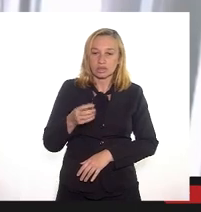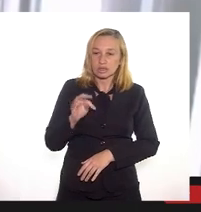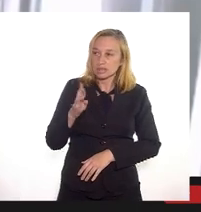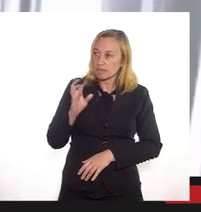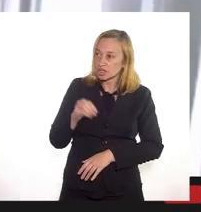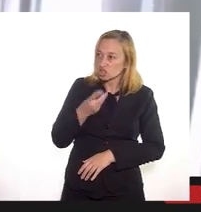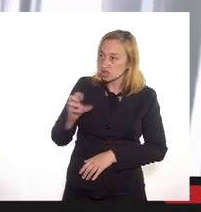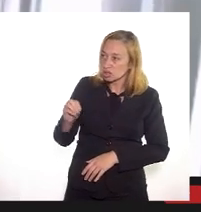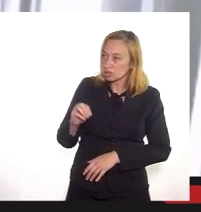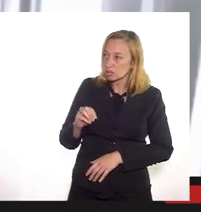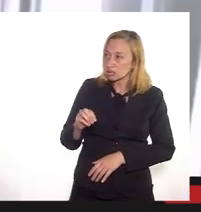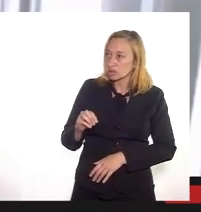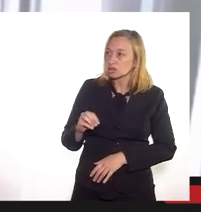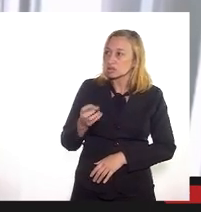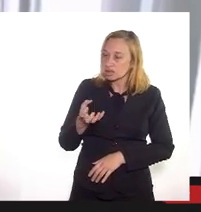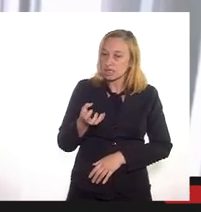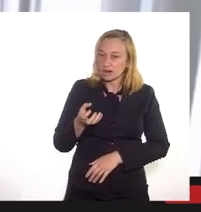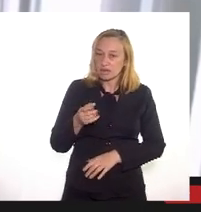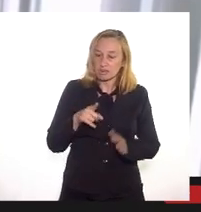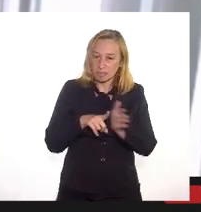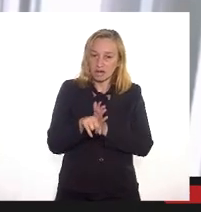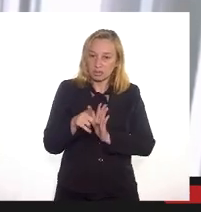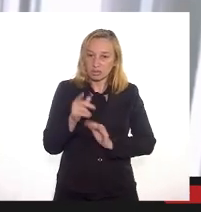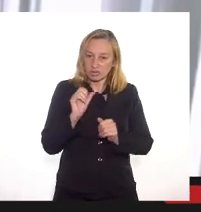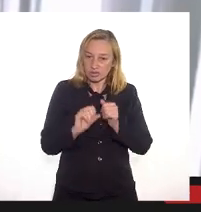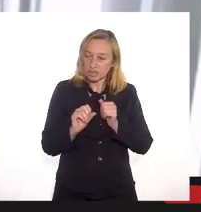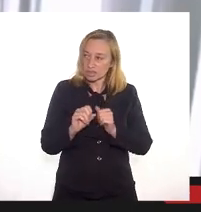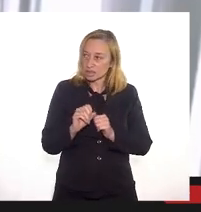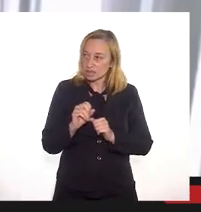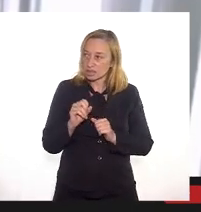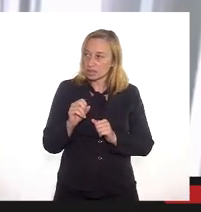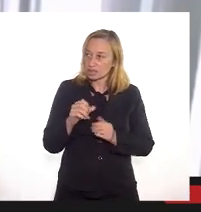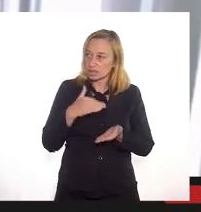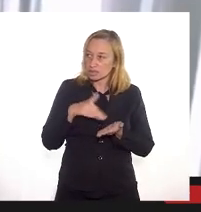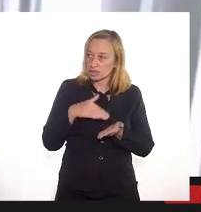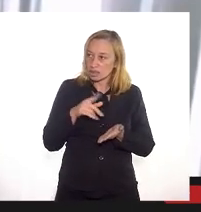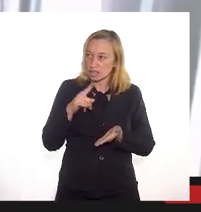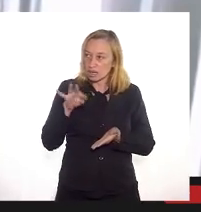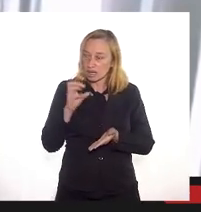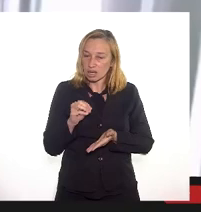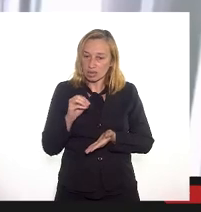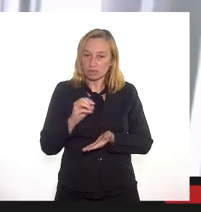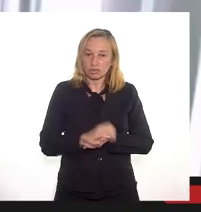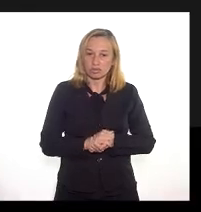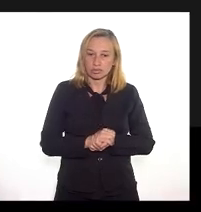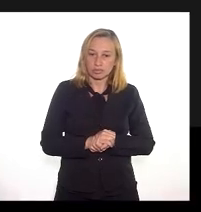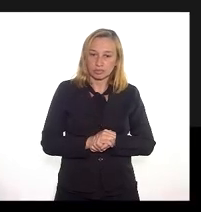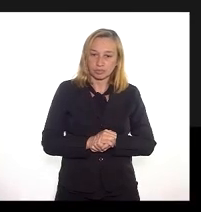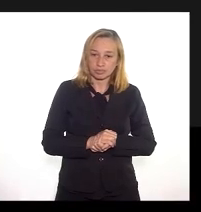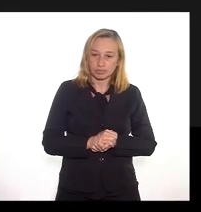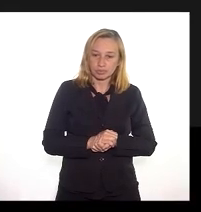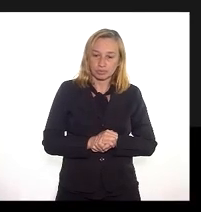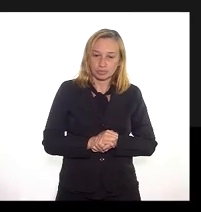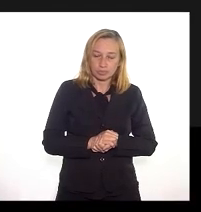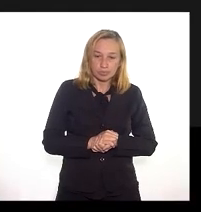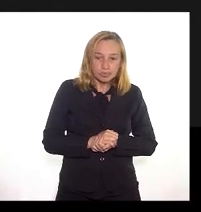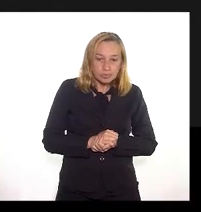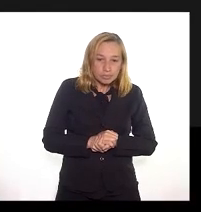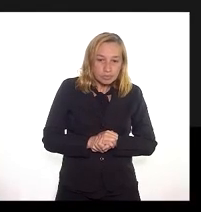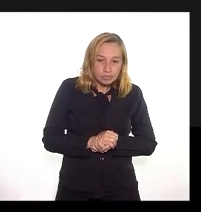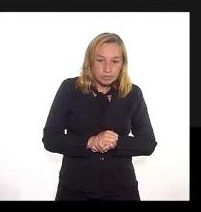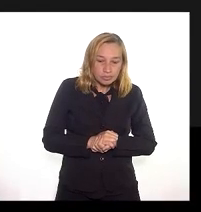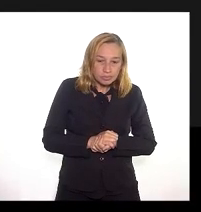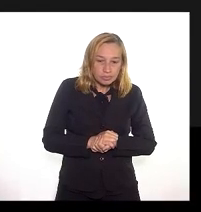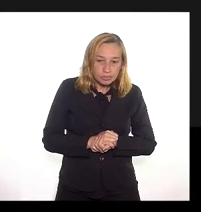Raulino se nesse bloco quer fazer alguma pergunta específica ao secretário Leandro Guimarães presente conosco aqui na sala professor Sebastião Raulino está